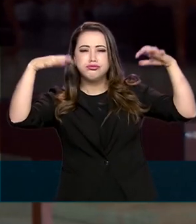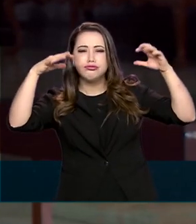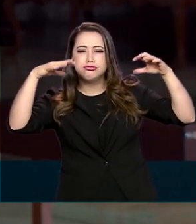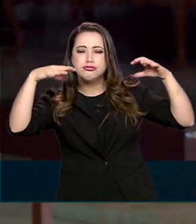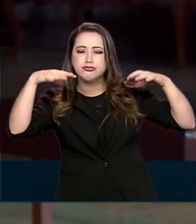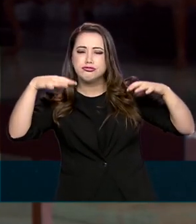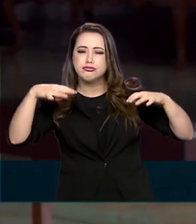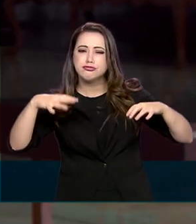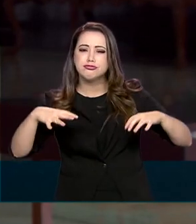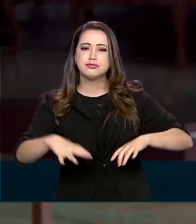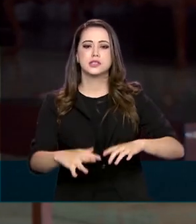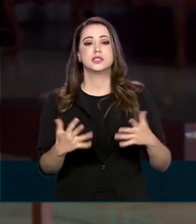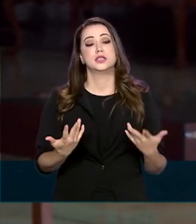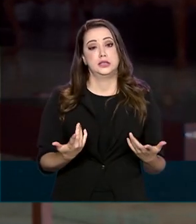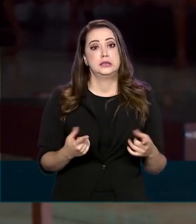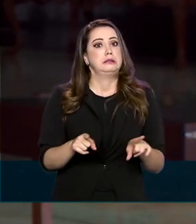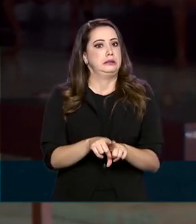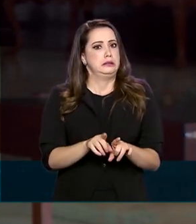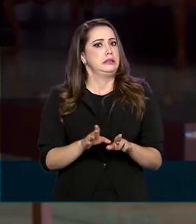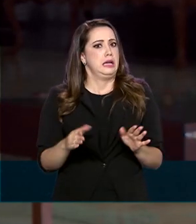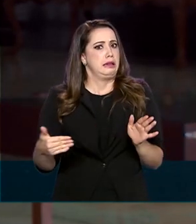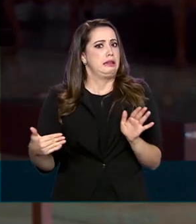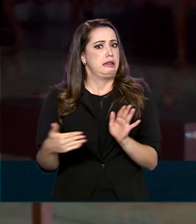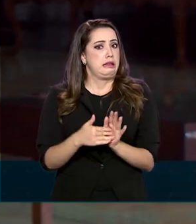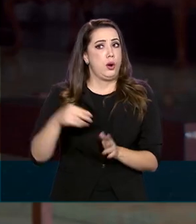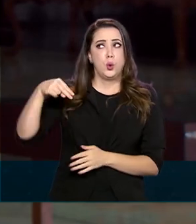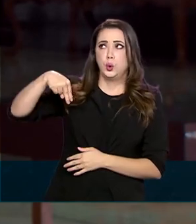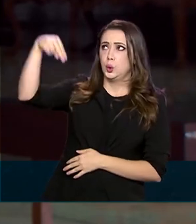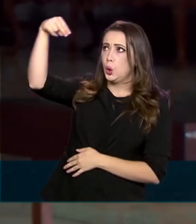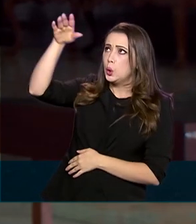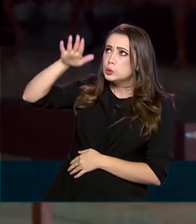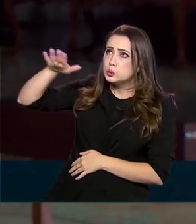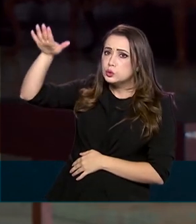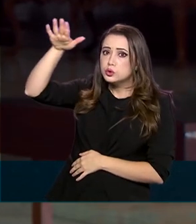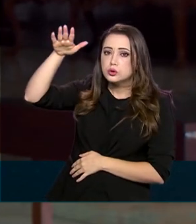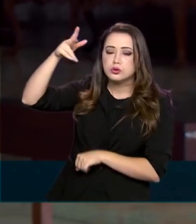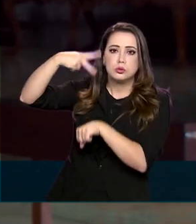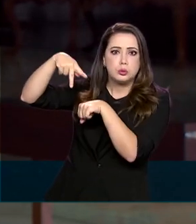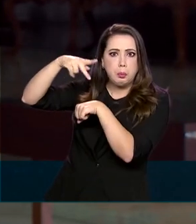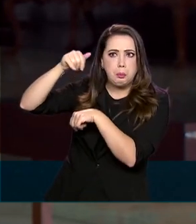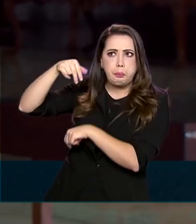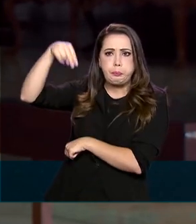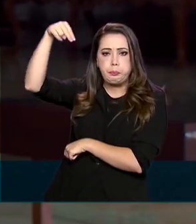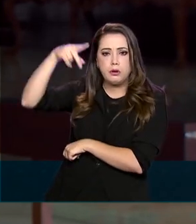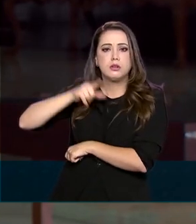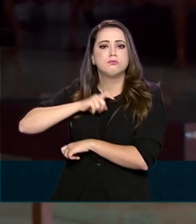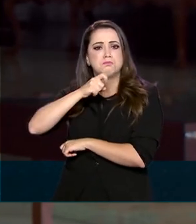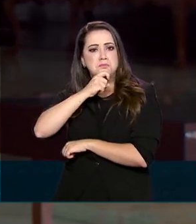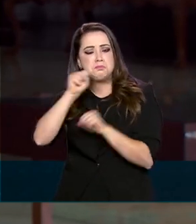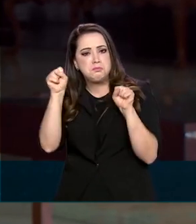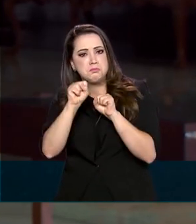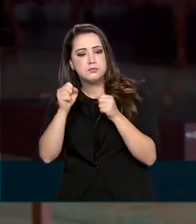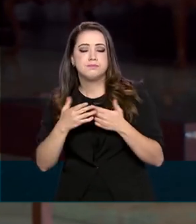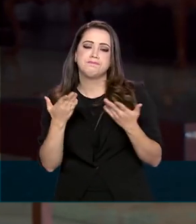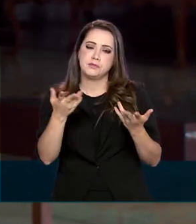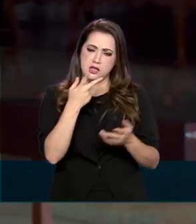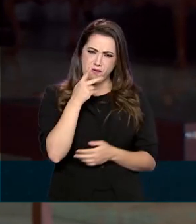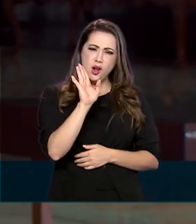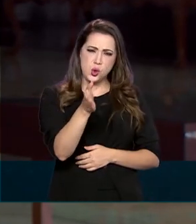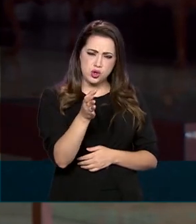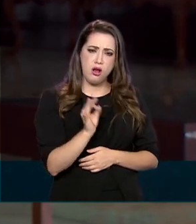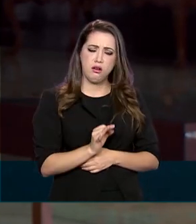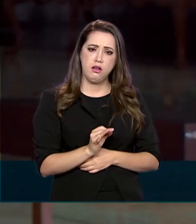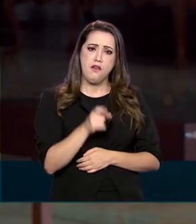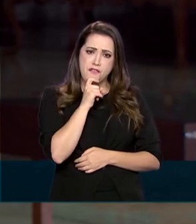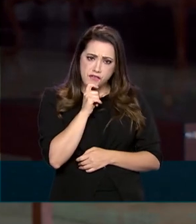fria prosseguiu e chegou até mesmo no norte do país, alcançou o norte do país. E como você comentou, quem tem frio tem pressa